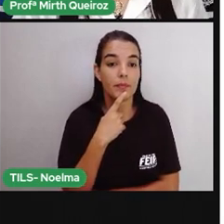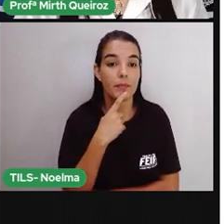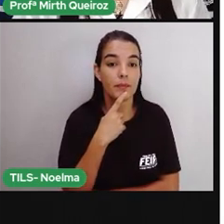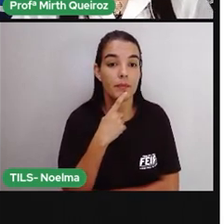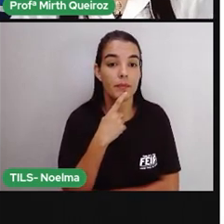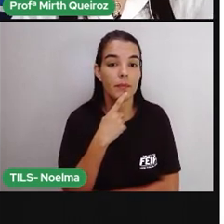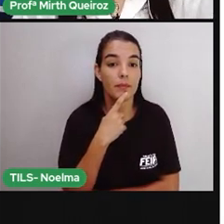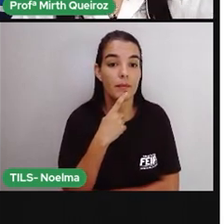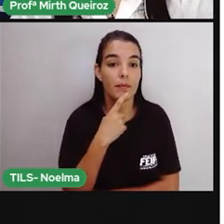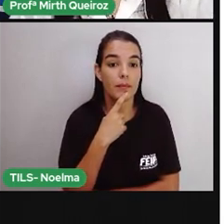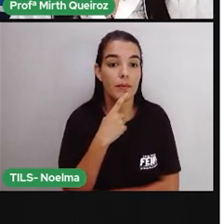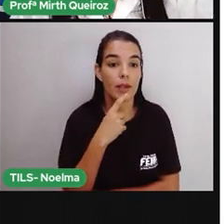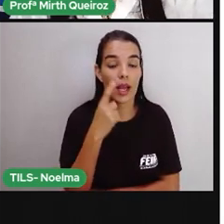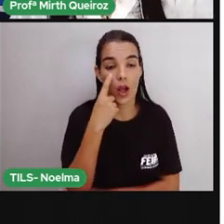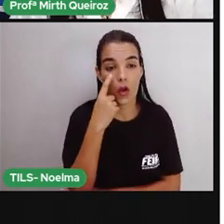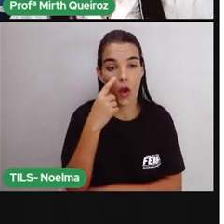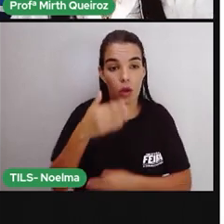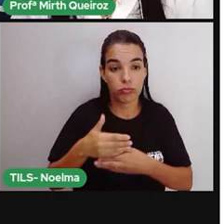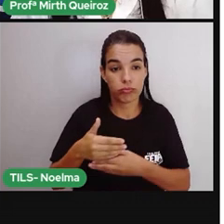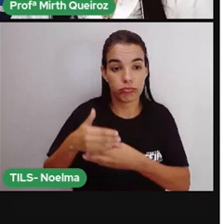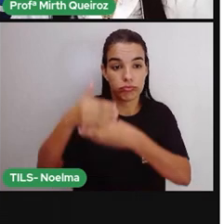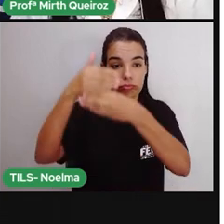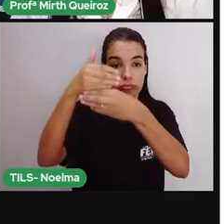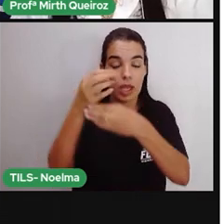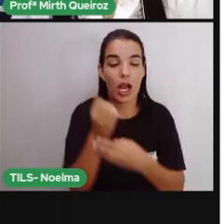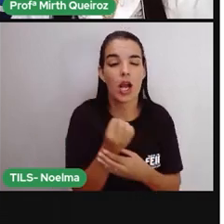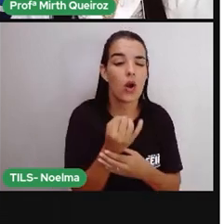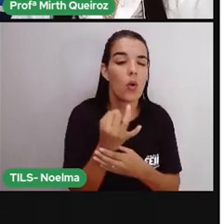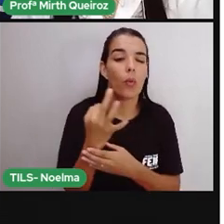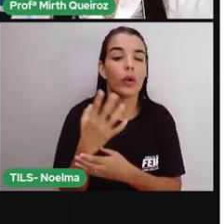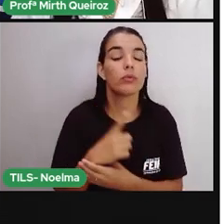Responda aí no chat quanto é que tem aqui.